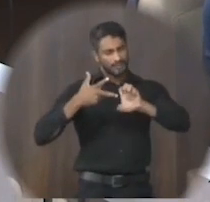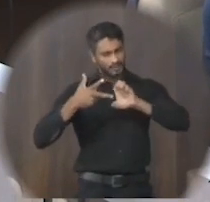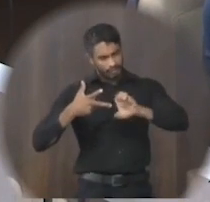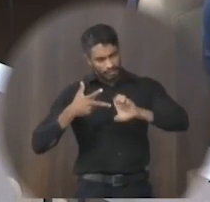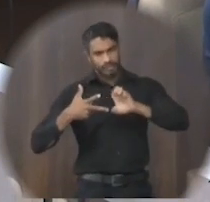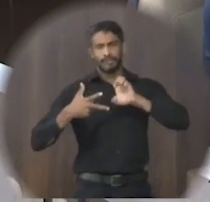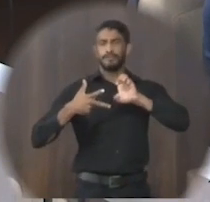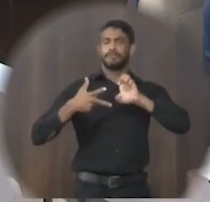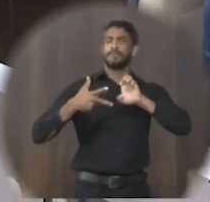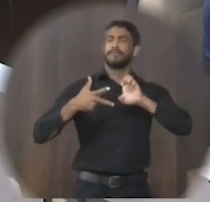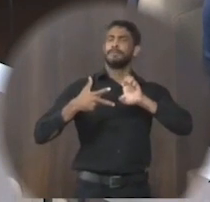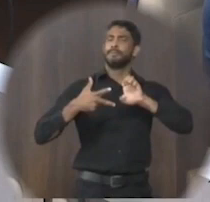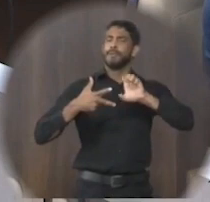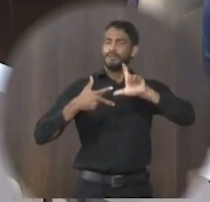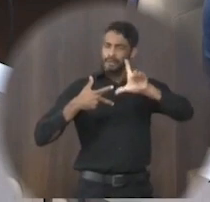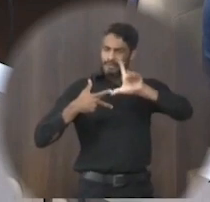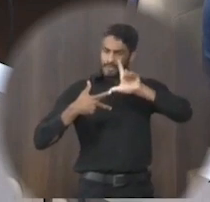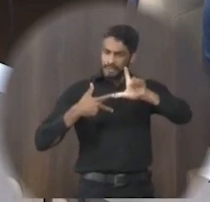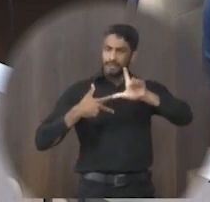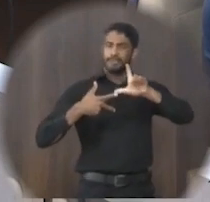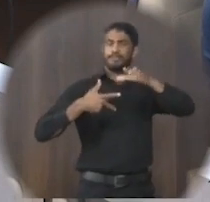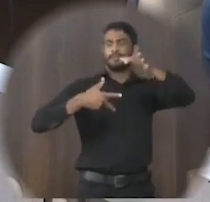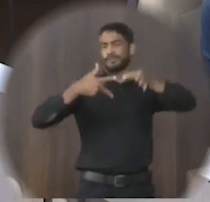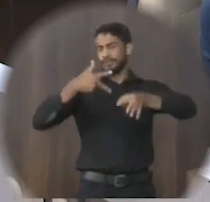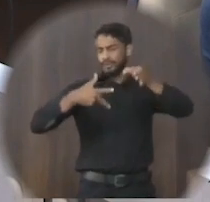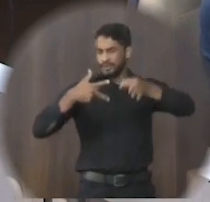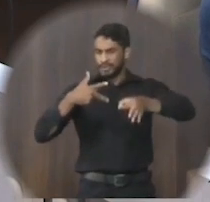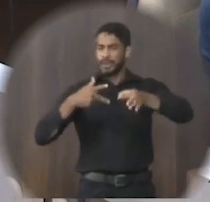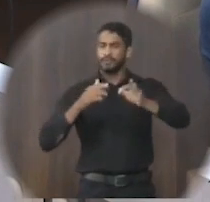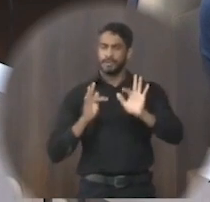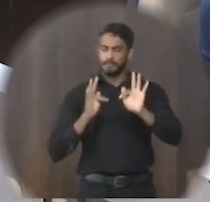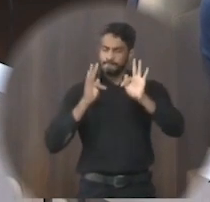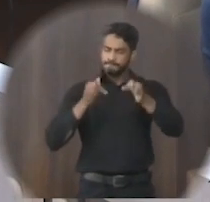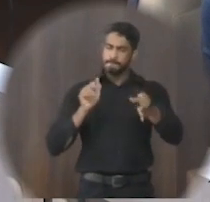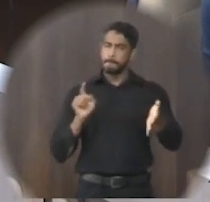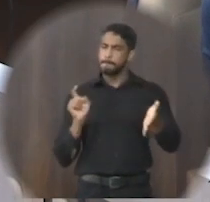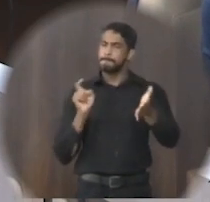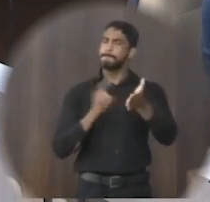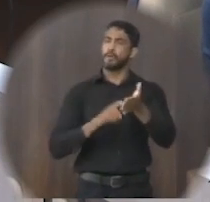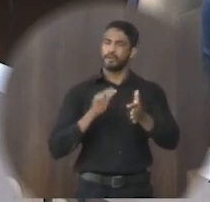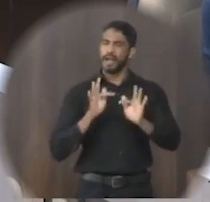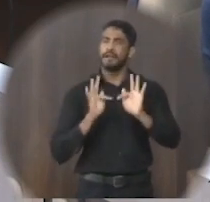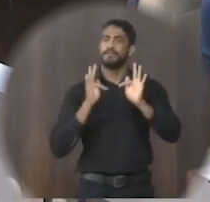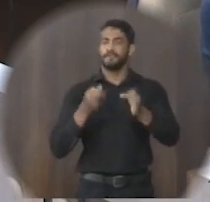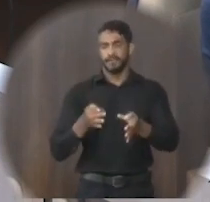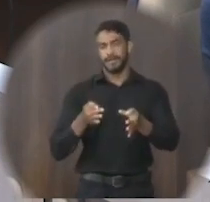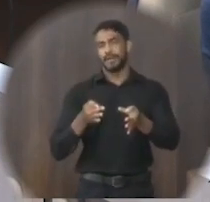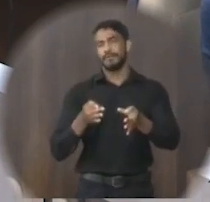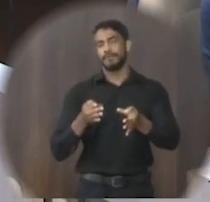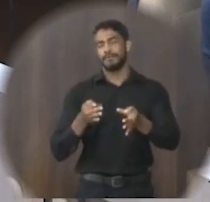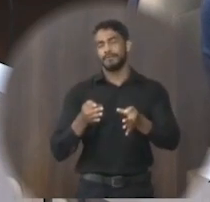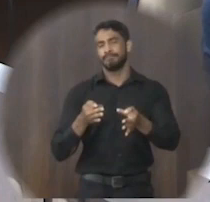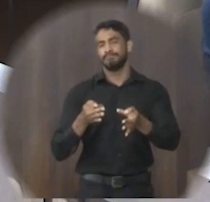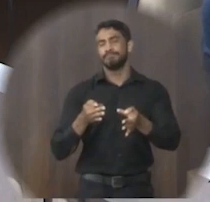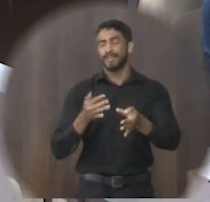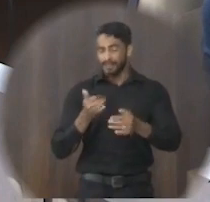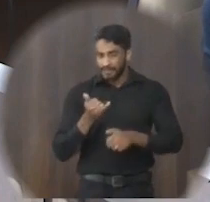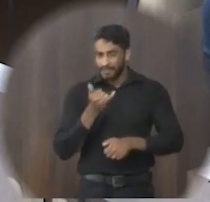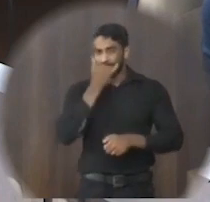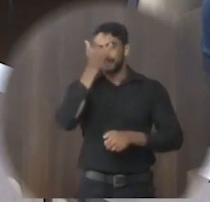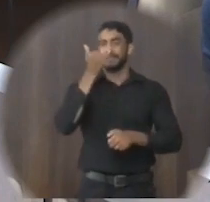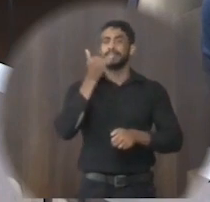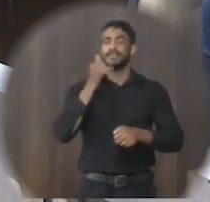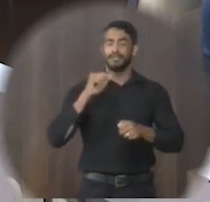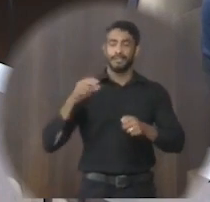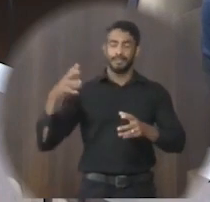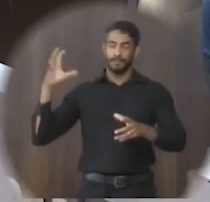a gente consiga colocar um ponto final nessa, né? Bora dizer, nessa tragédia que, né? Depois da